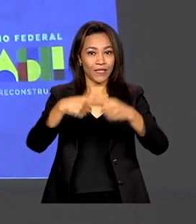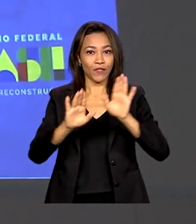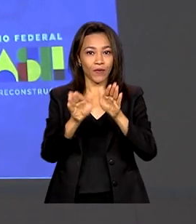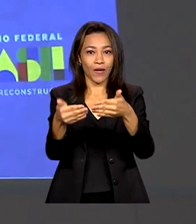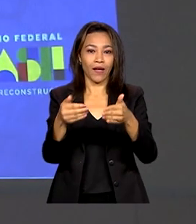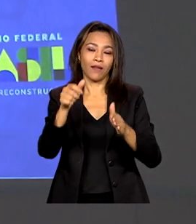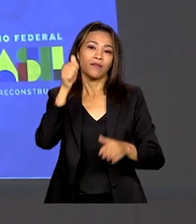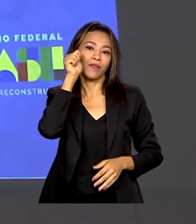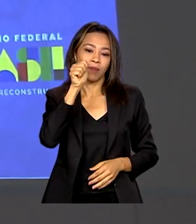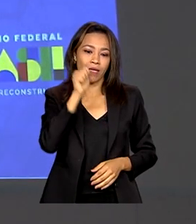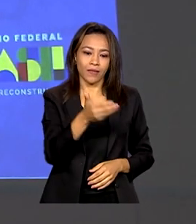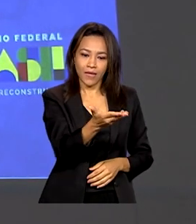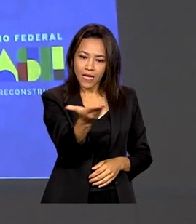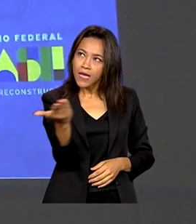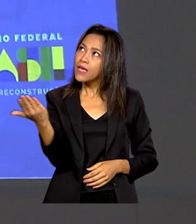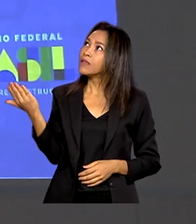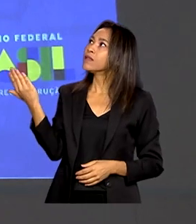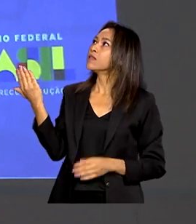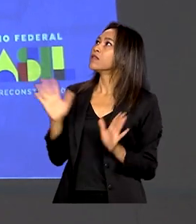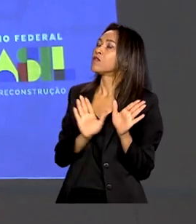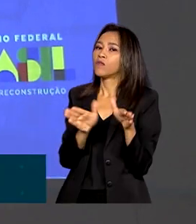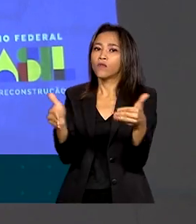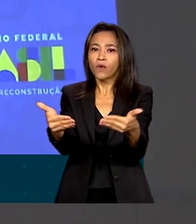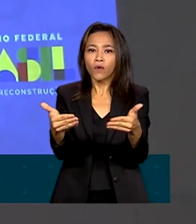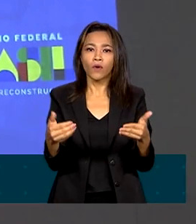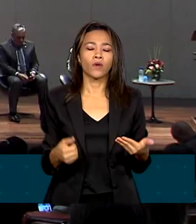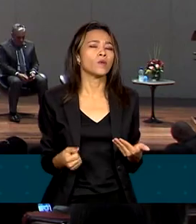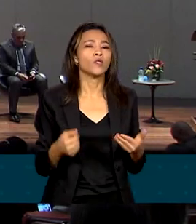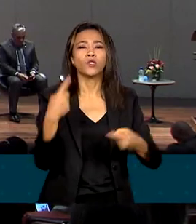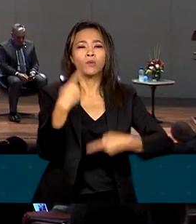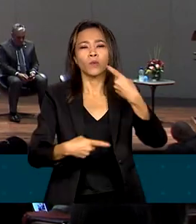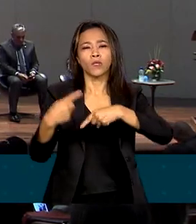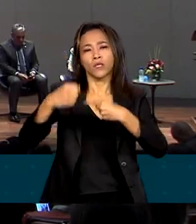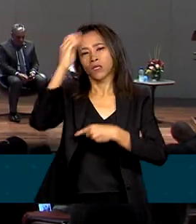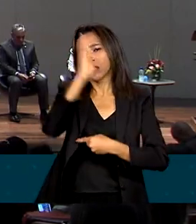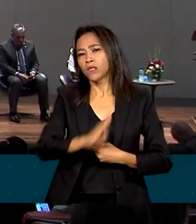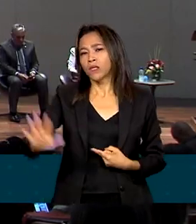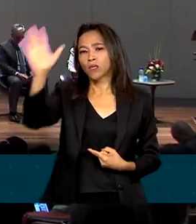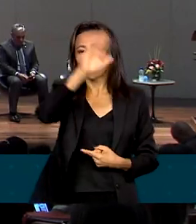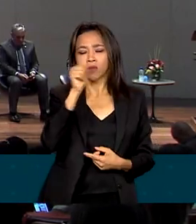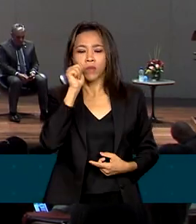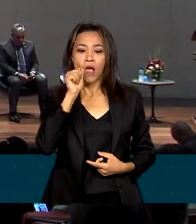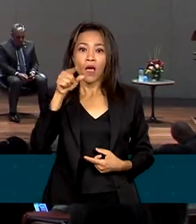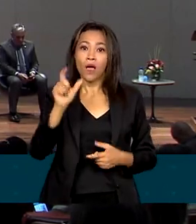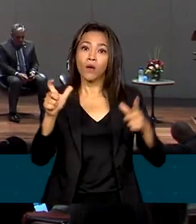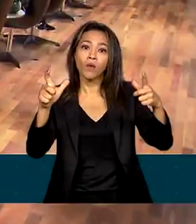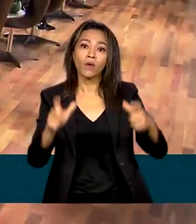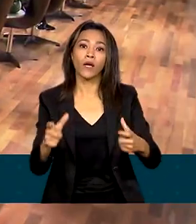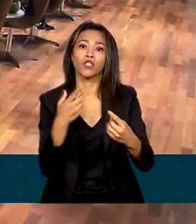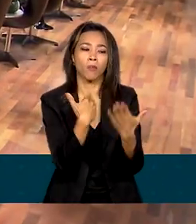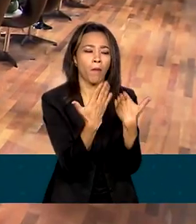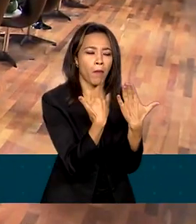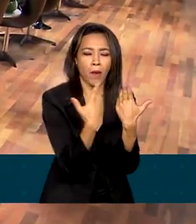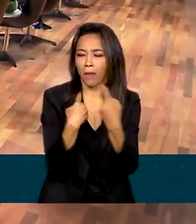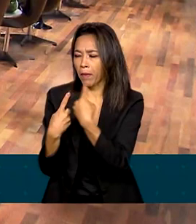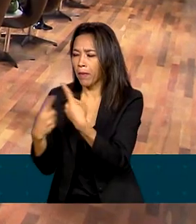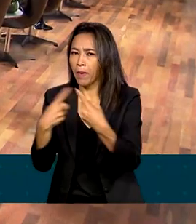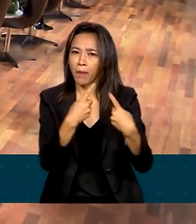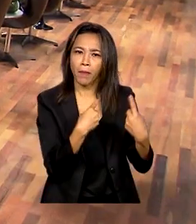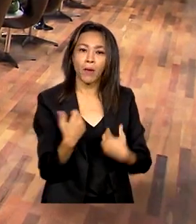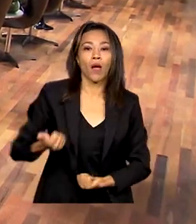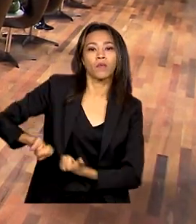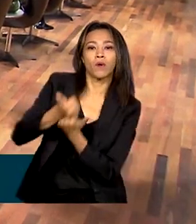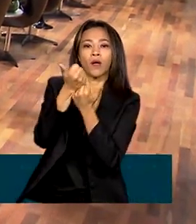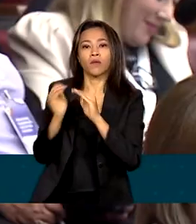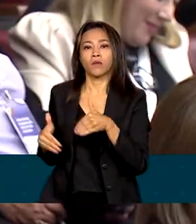Fórum Nacional de Organismos de Políticas para as Mulheres é um espaço de diálogo do governo federal por meio do Ministério